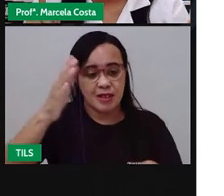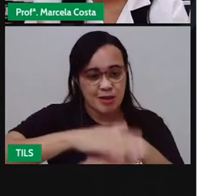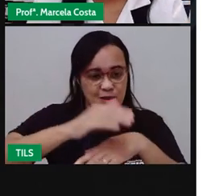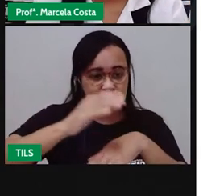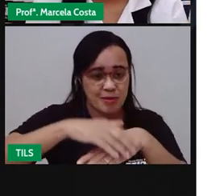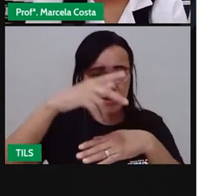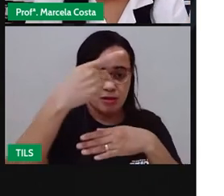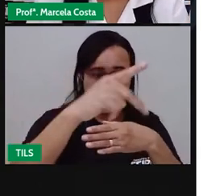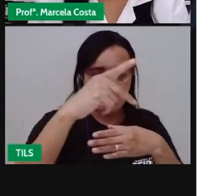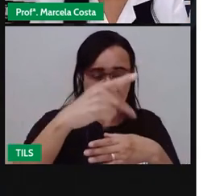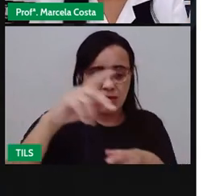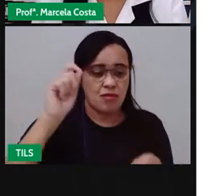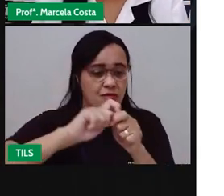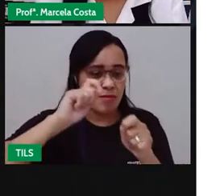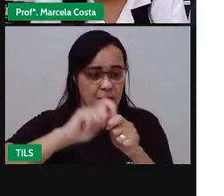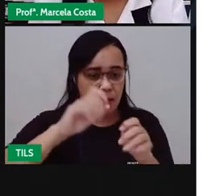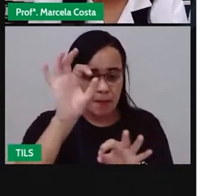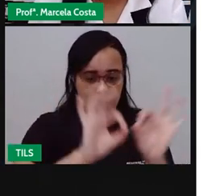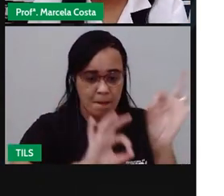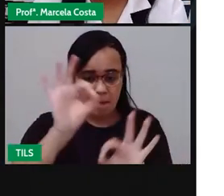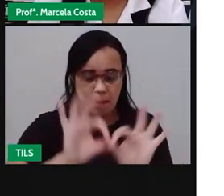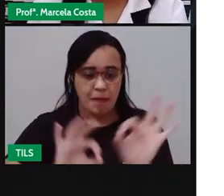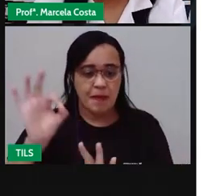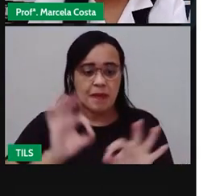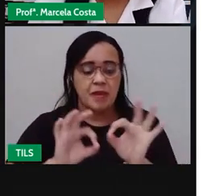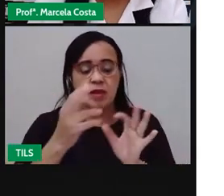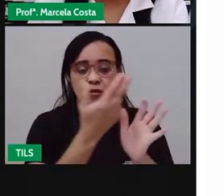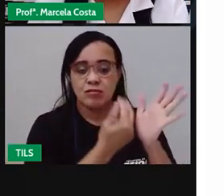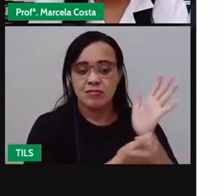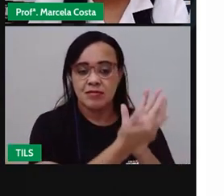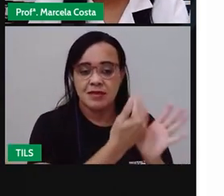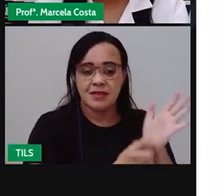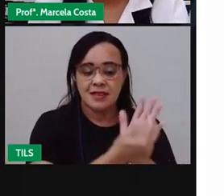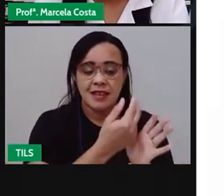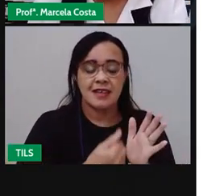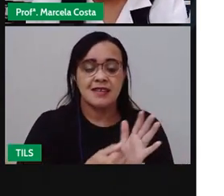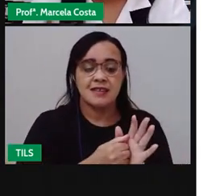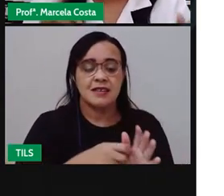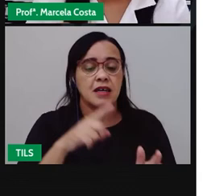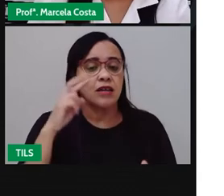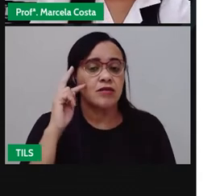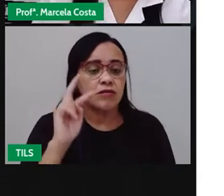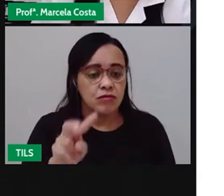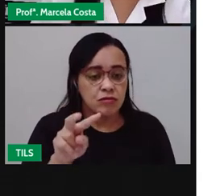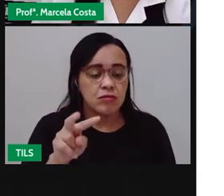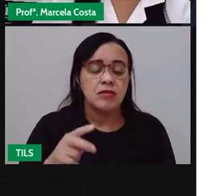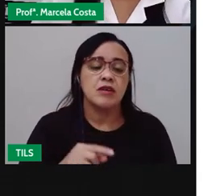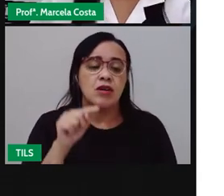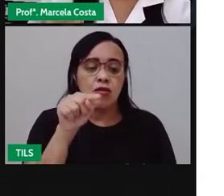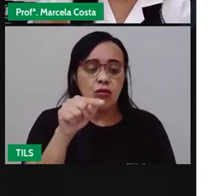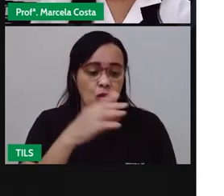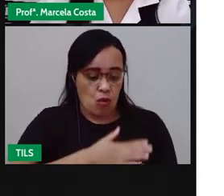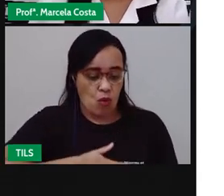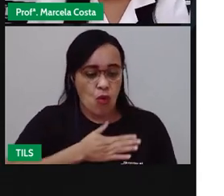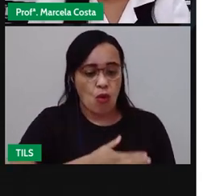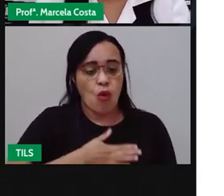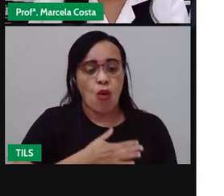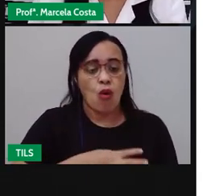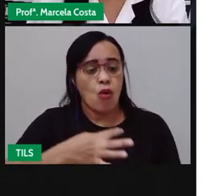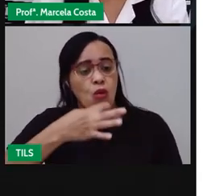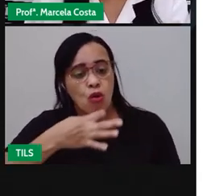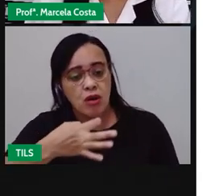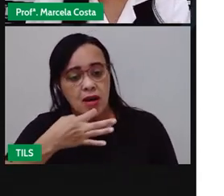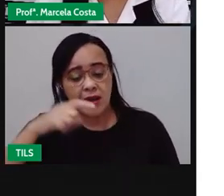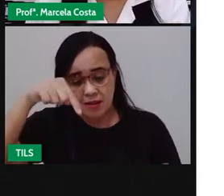representando aqui o município do jeito que você conhece. E também deixei uma sugestão de um jogo para